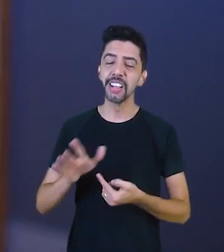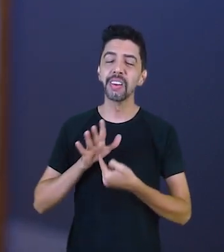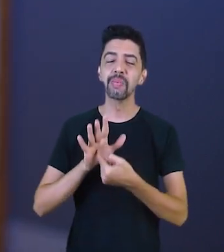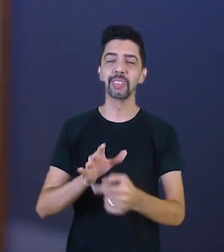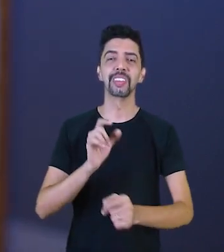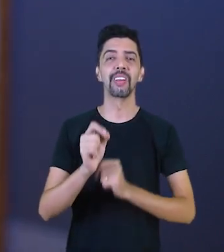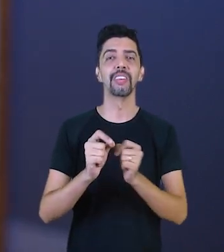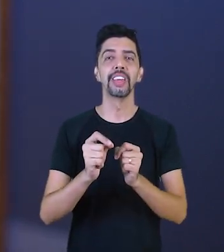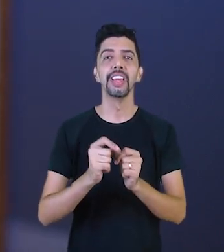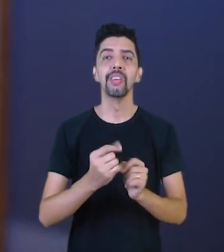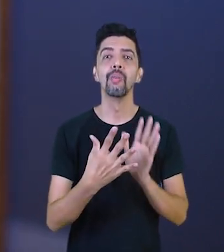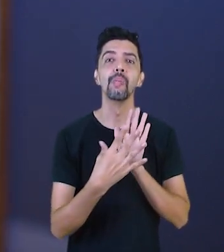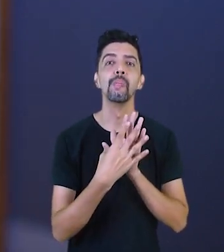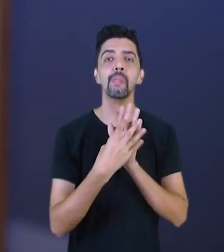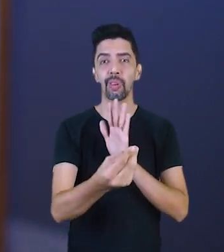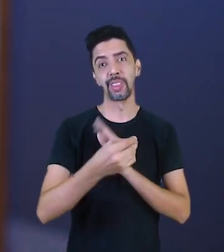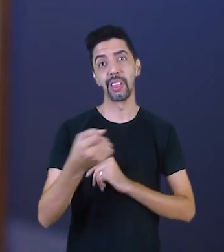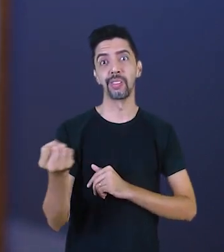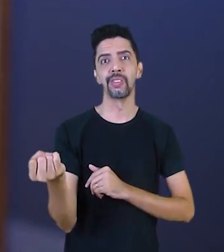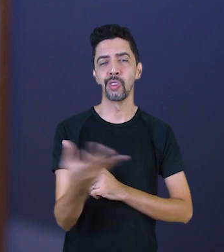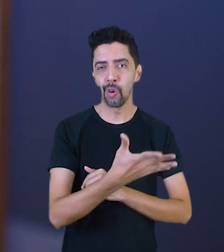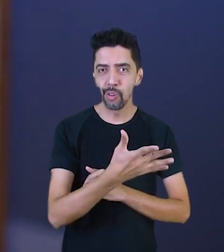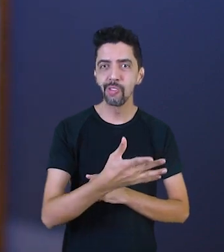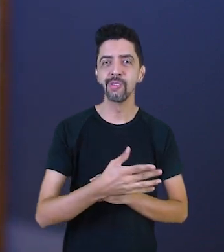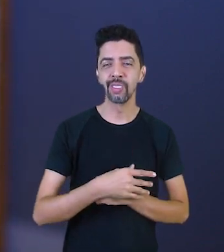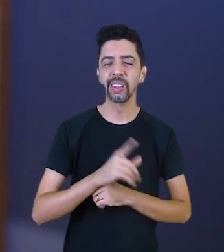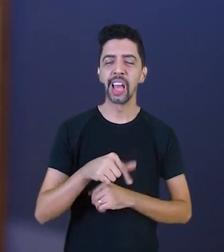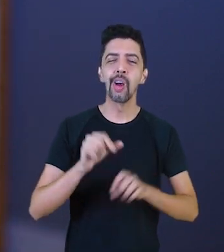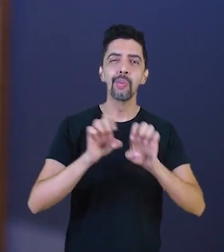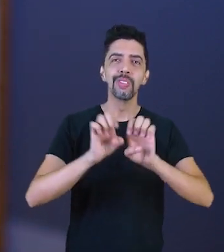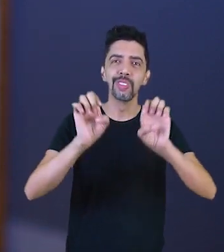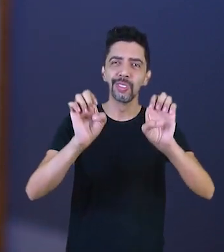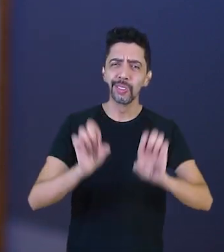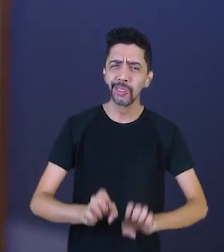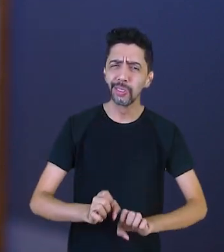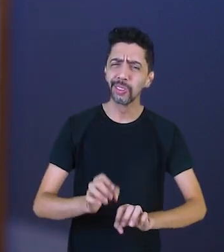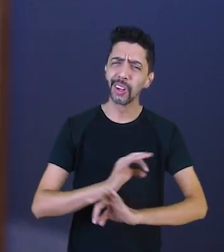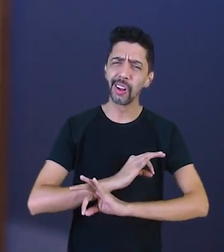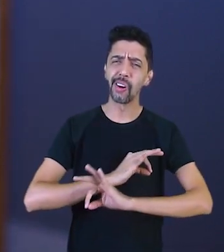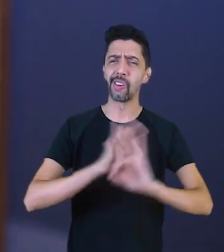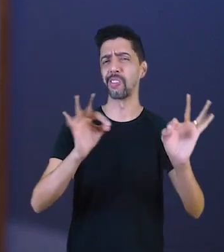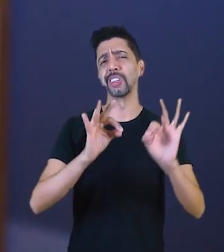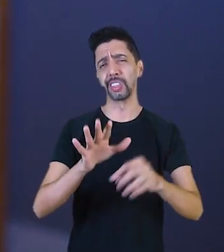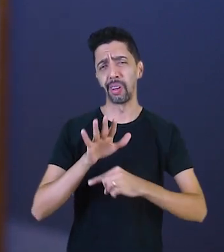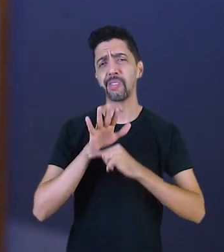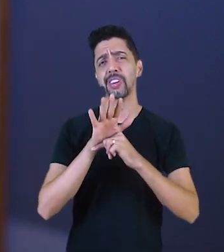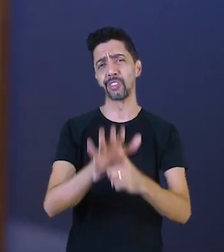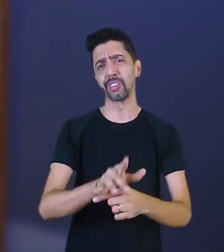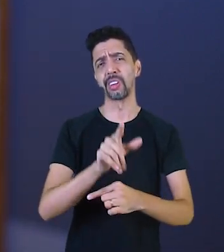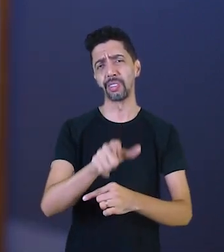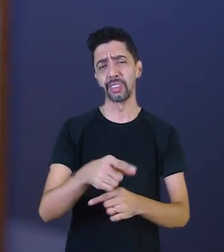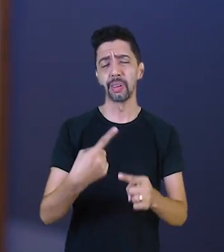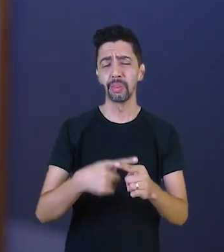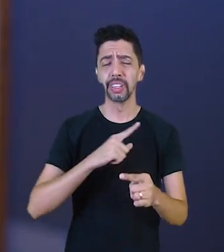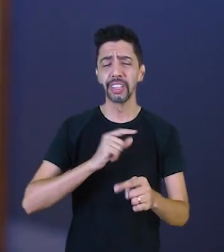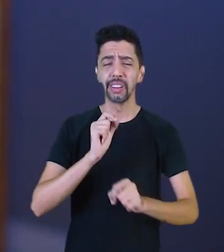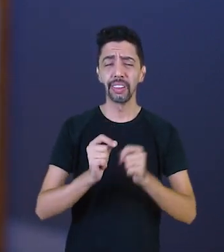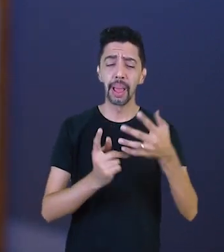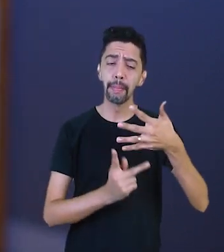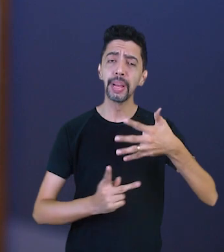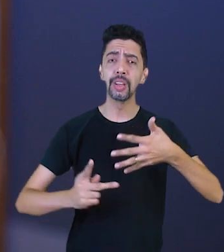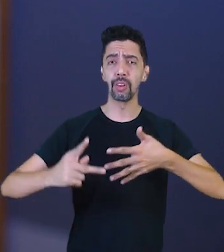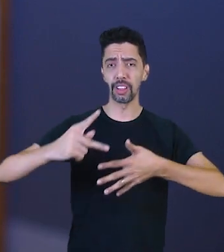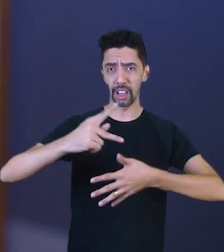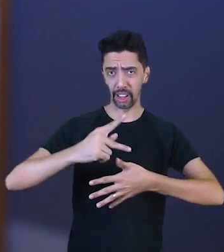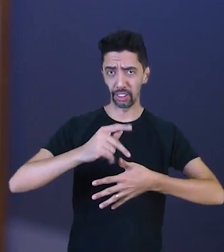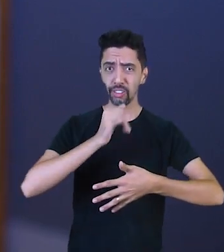modelo novo de fazê-lo. Ou seja, uma estrutura que prioriza algumas coisas antes desses gastos. Por exemplo, o que